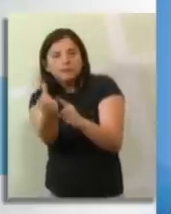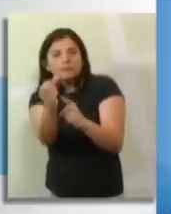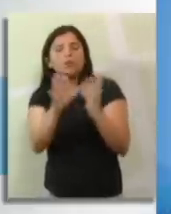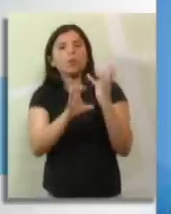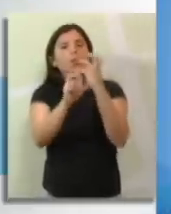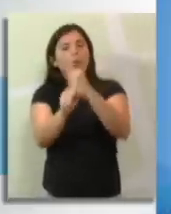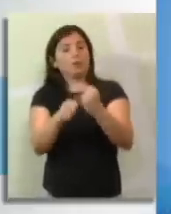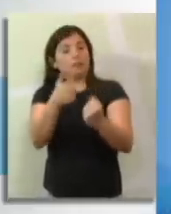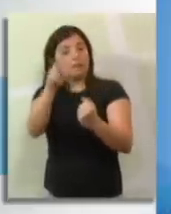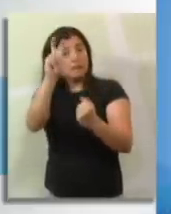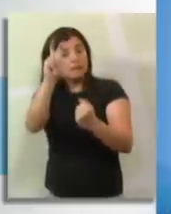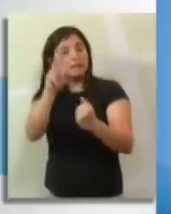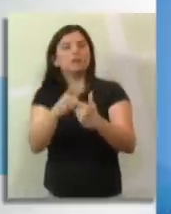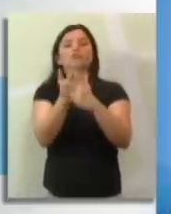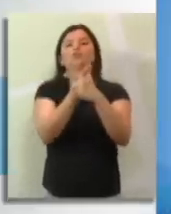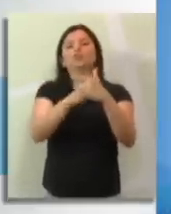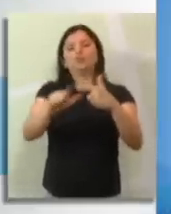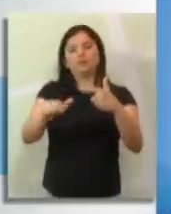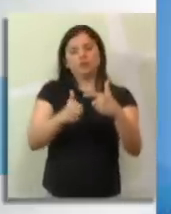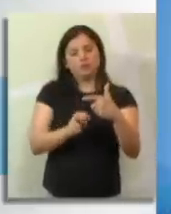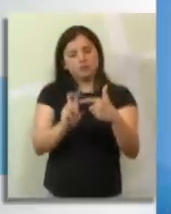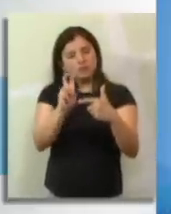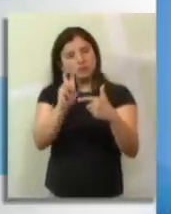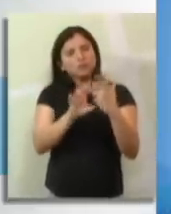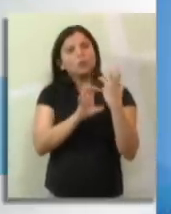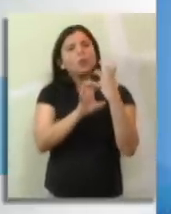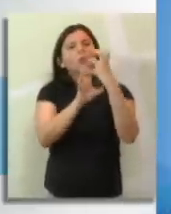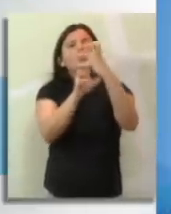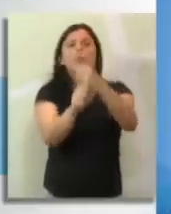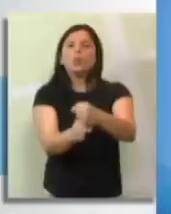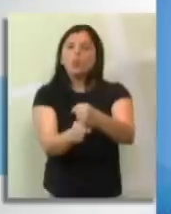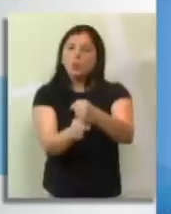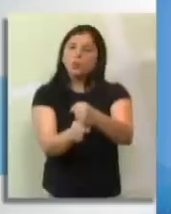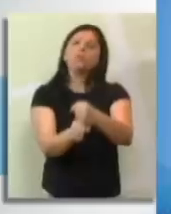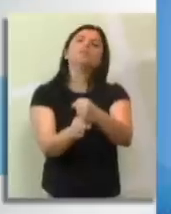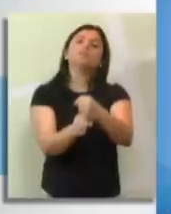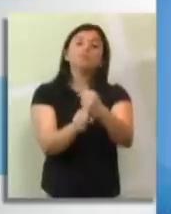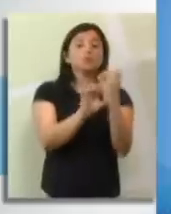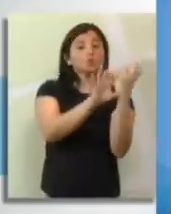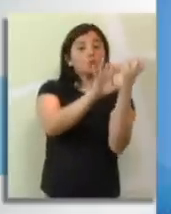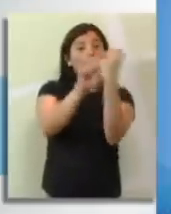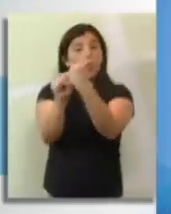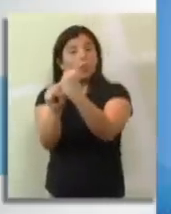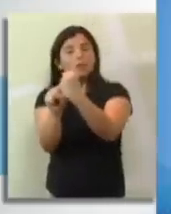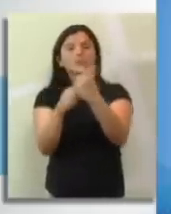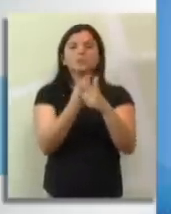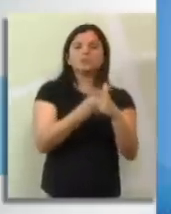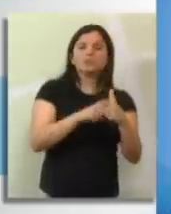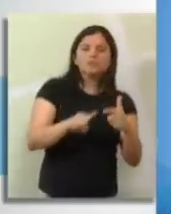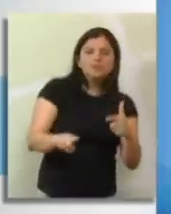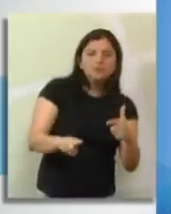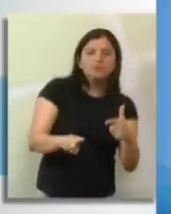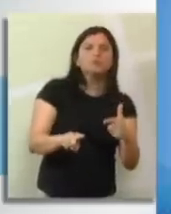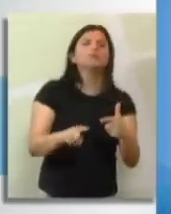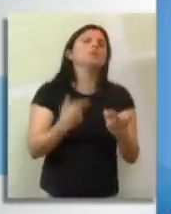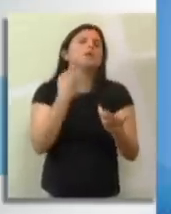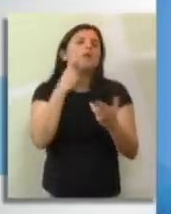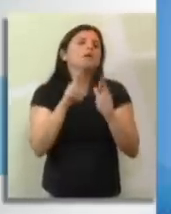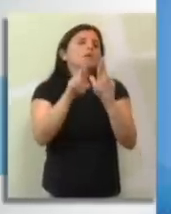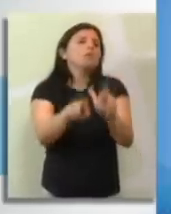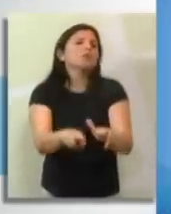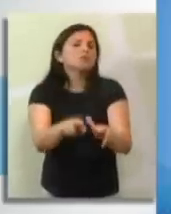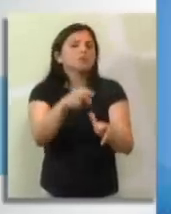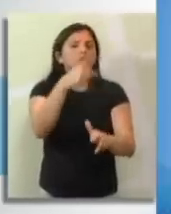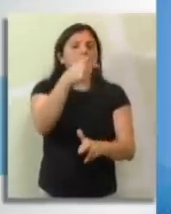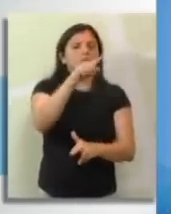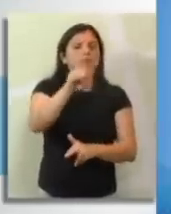mais 30, mais 42, dividindo por 15. Fazendo as contas, 115,5 dividido por